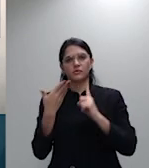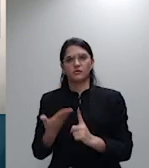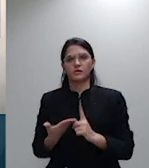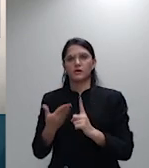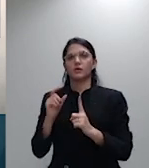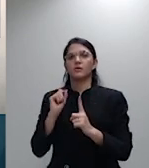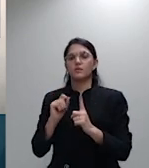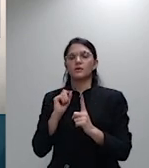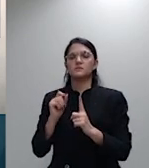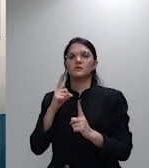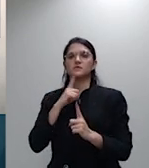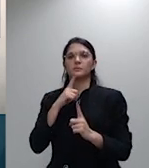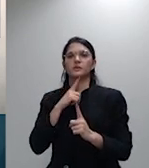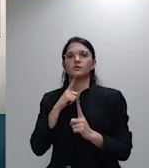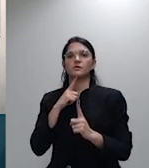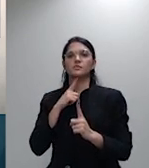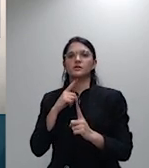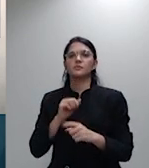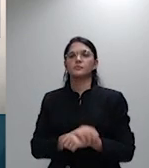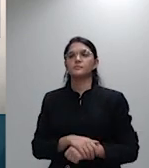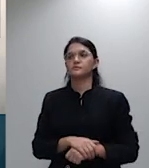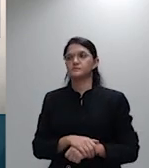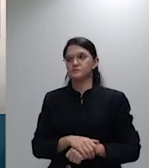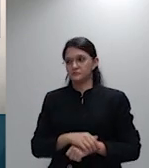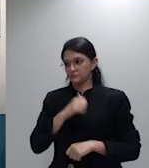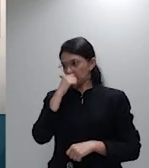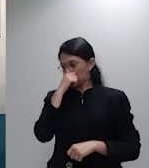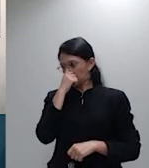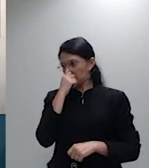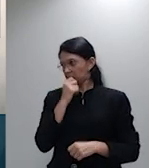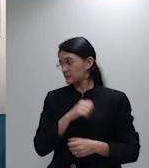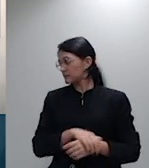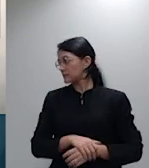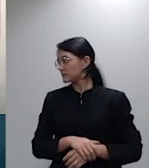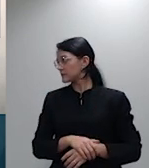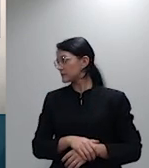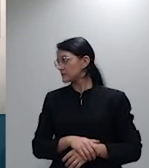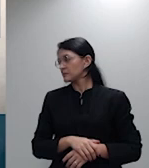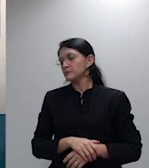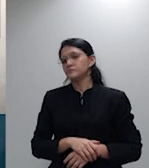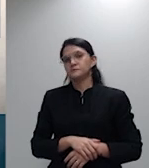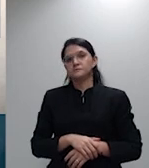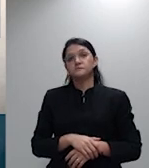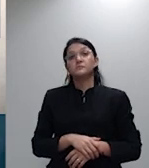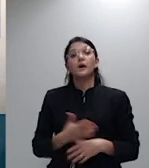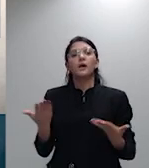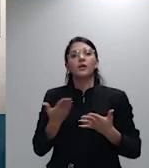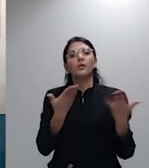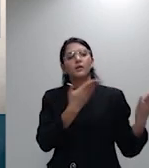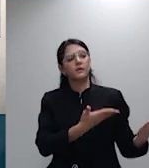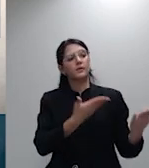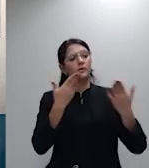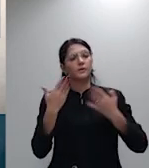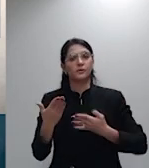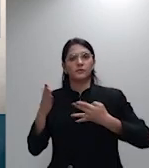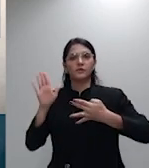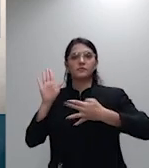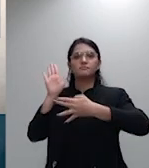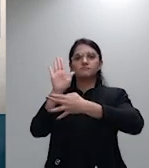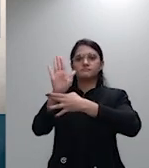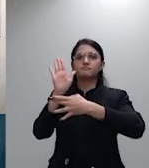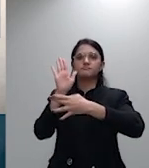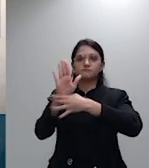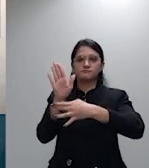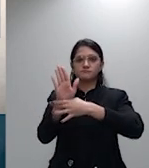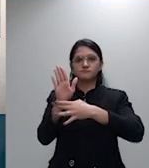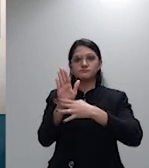compreensão dos eminentes advogados para a limitação do tempo nós teríamos muito muita alegria muito prazer em ouvi-los